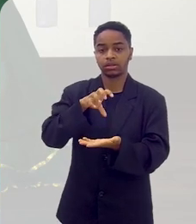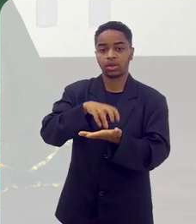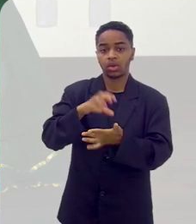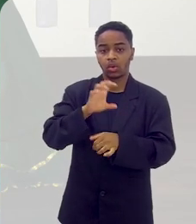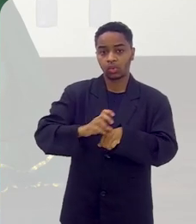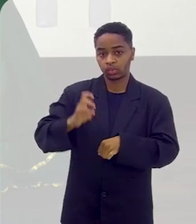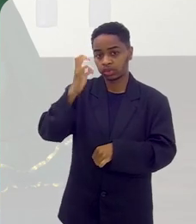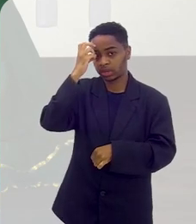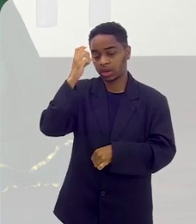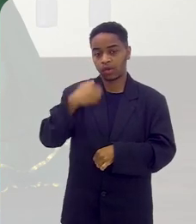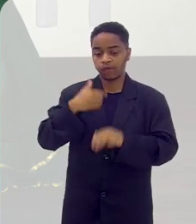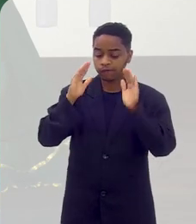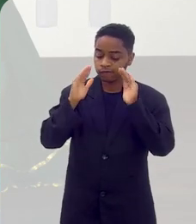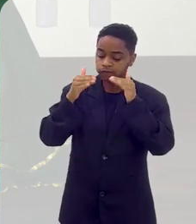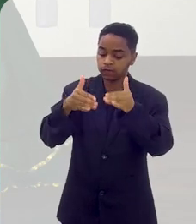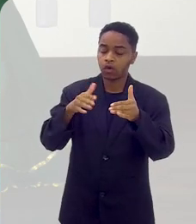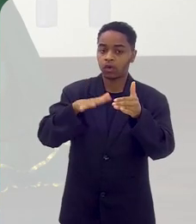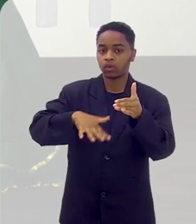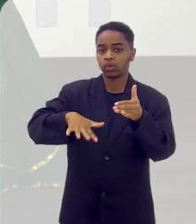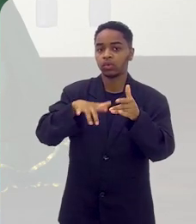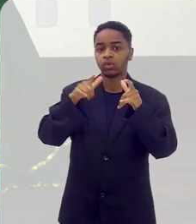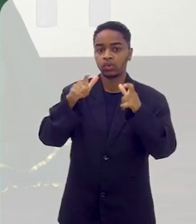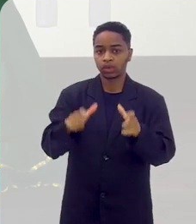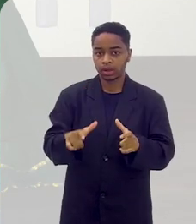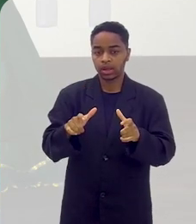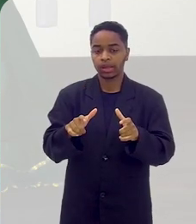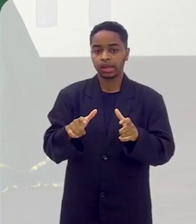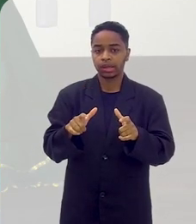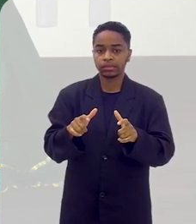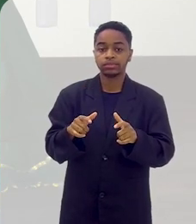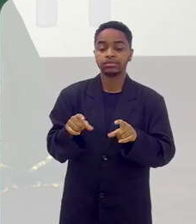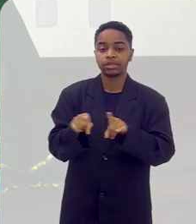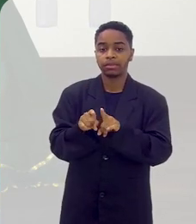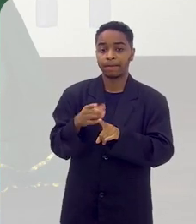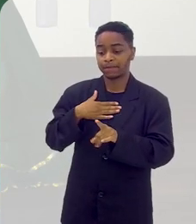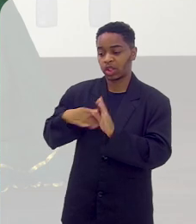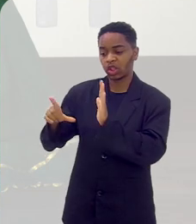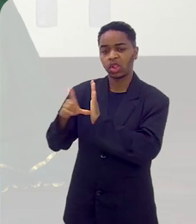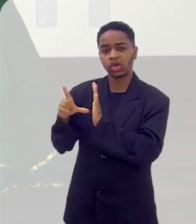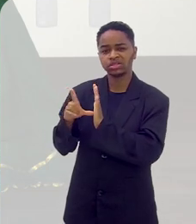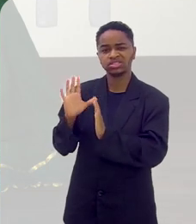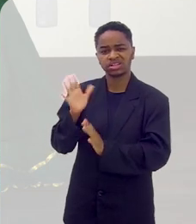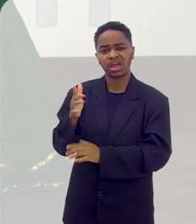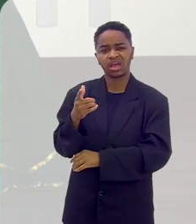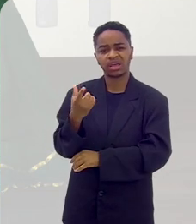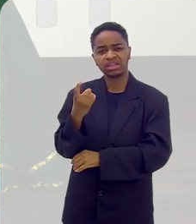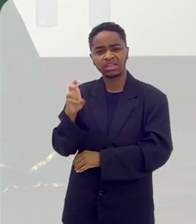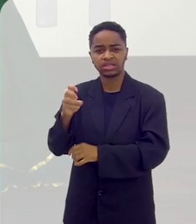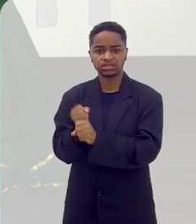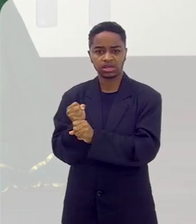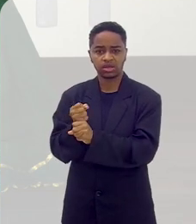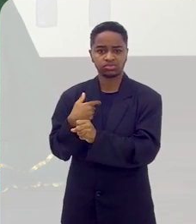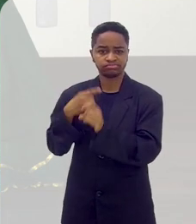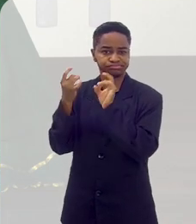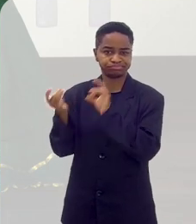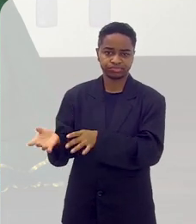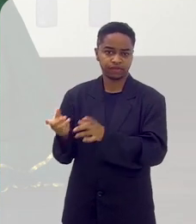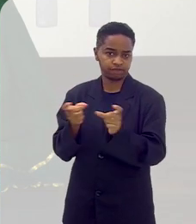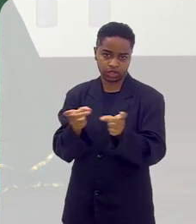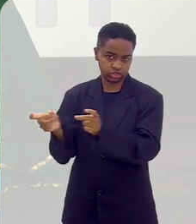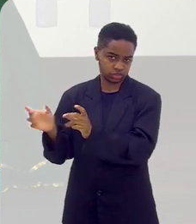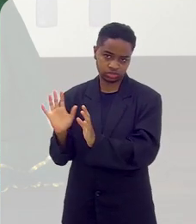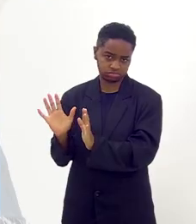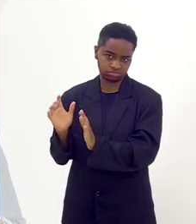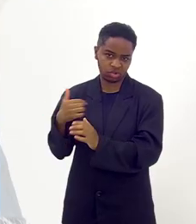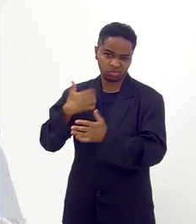Espaço Cultural da Bimar, eu me dediquei só ao espaço. E aí, passei o ponto da minha loja já de 15... Essa loja, eu já tinha 15 anos.